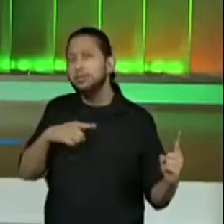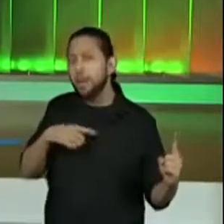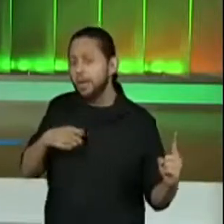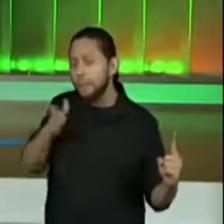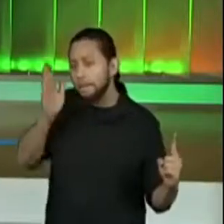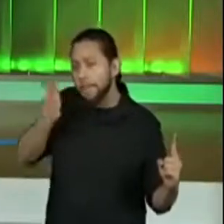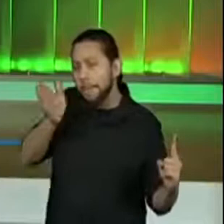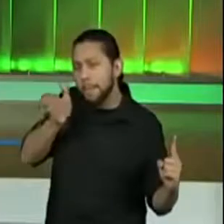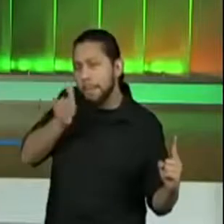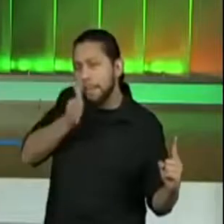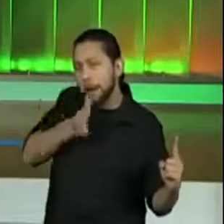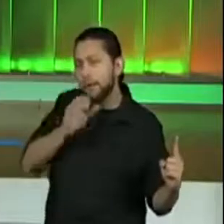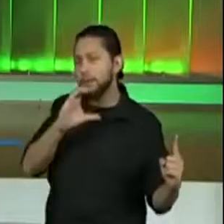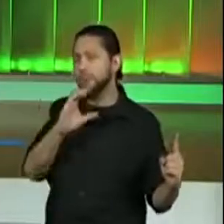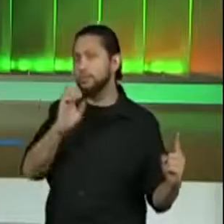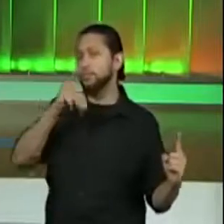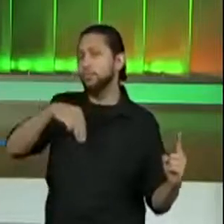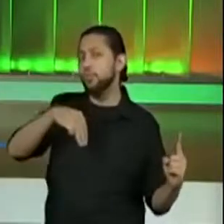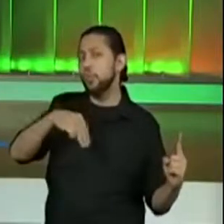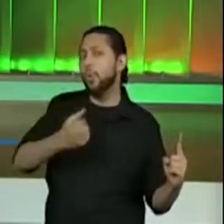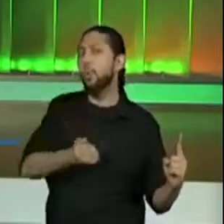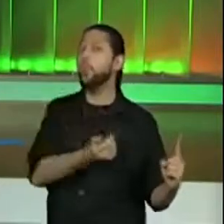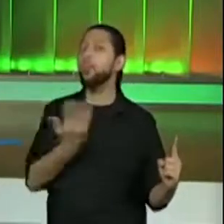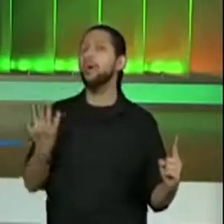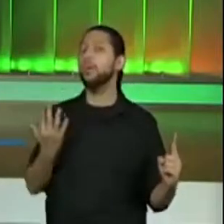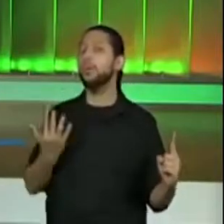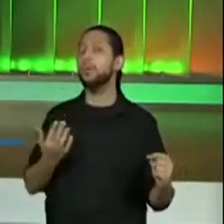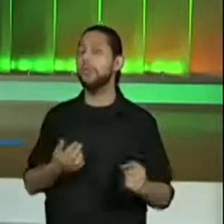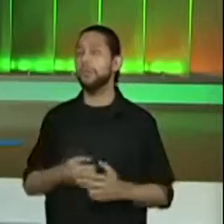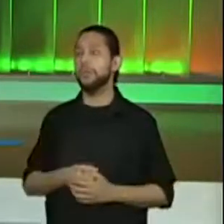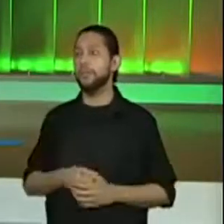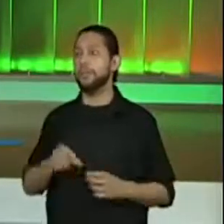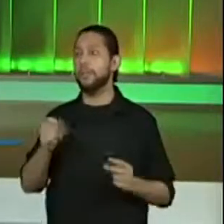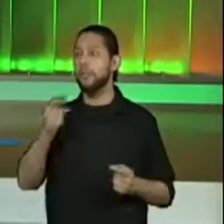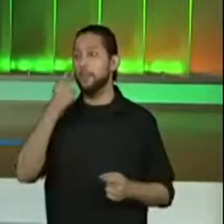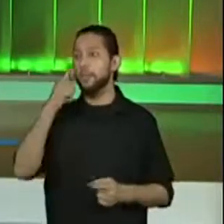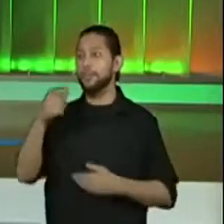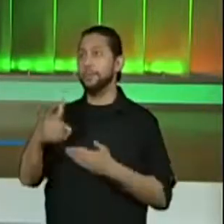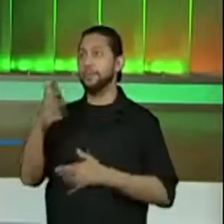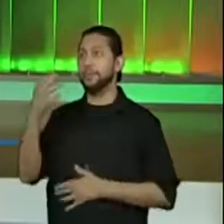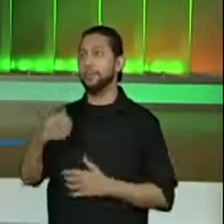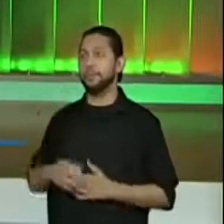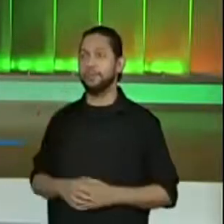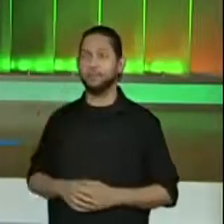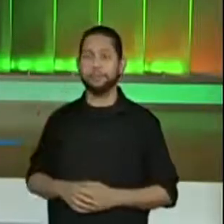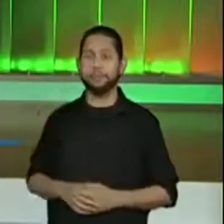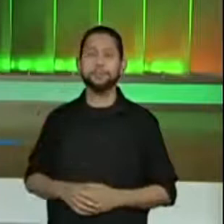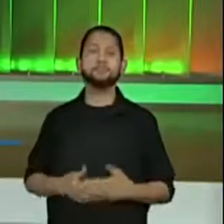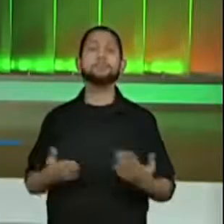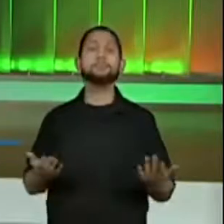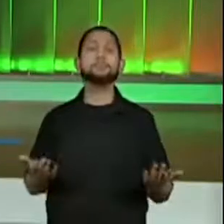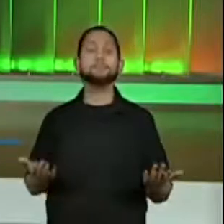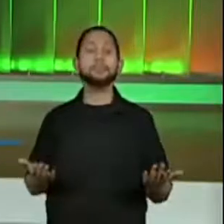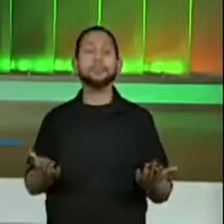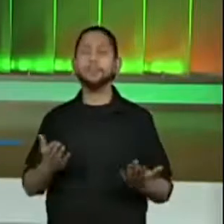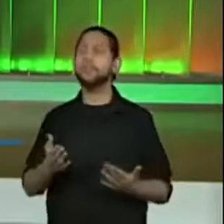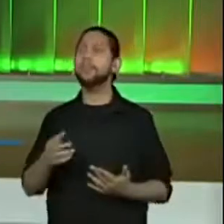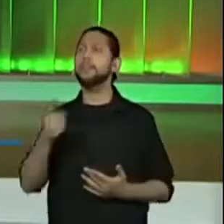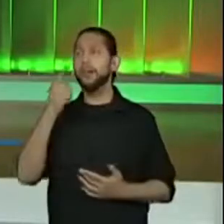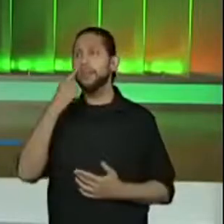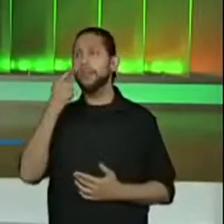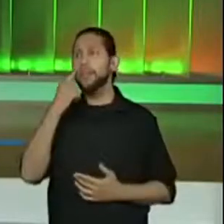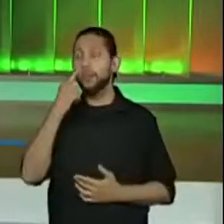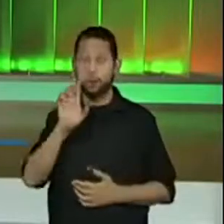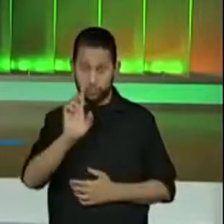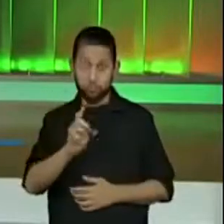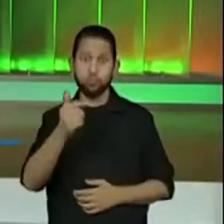centímetros? Vamos lá. Eu quero as respostas aqui e aí eu mostro a fita. E aí? O que os alunos estão